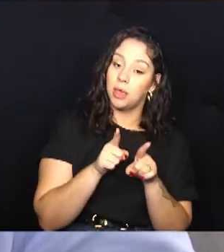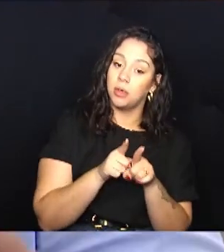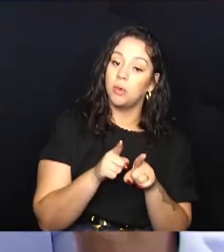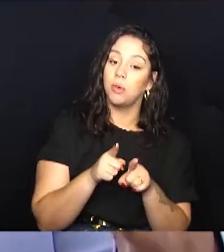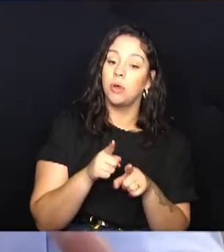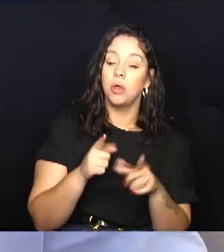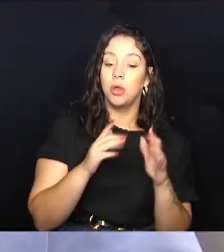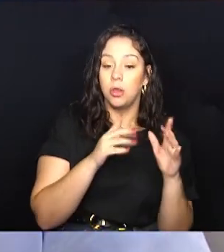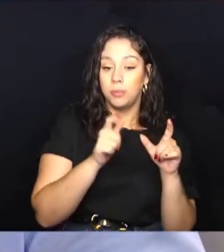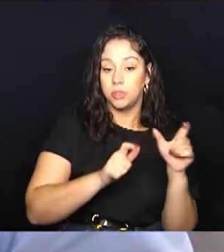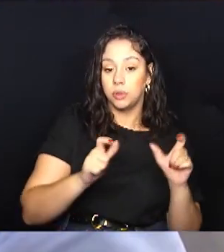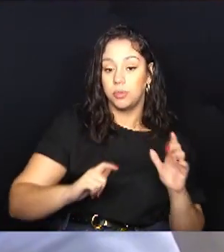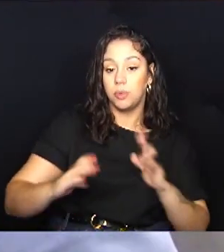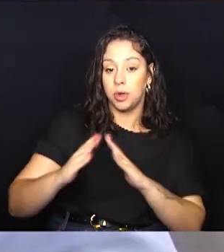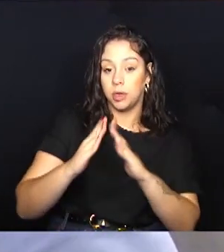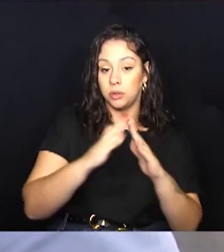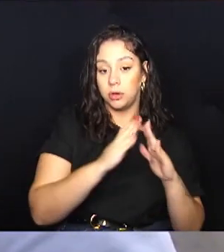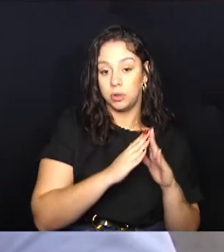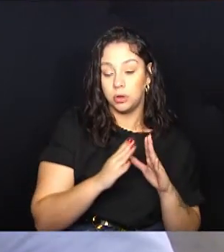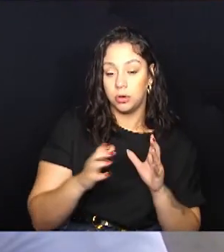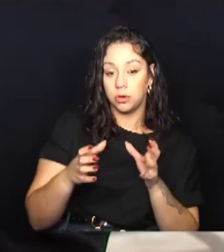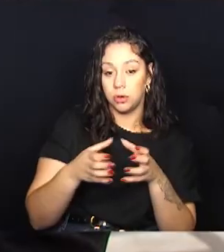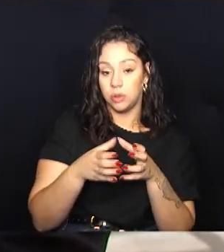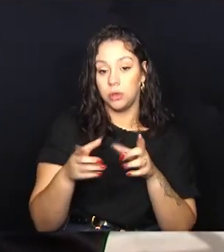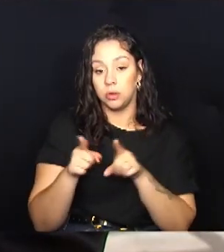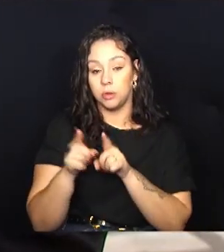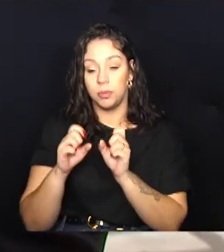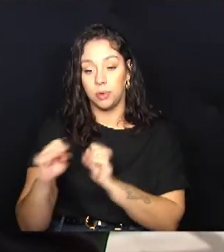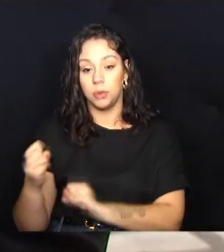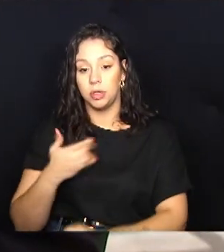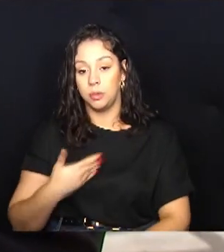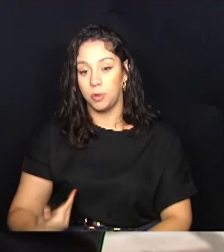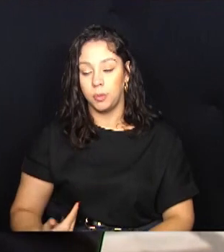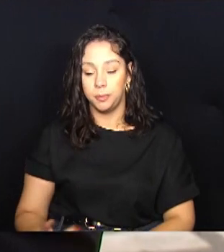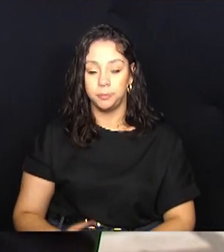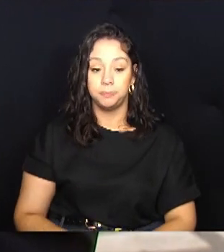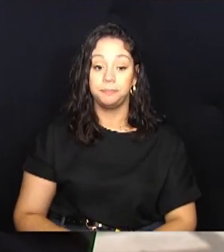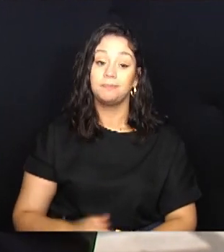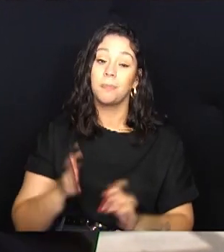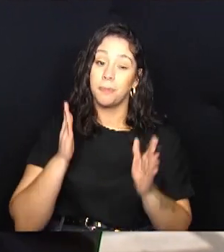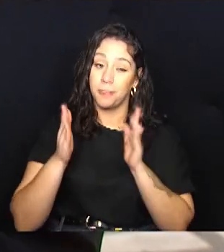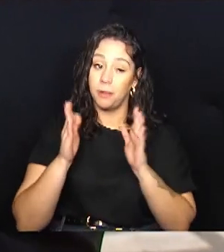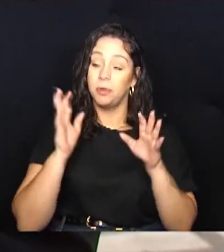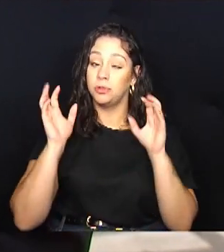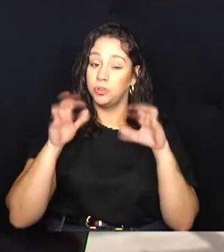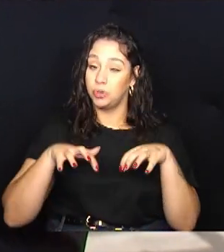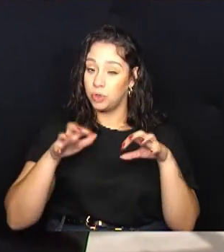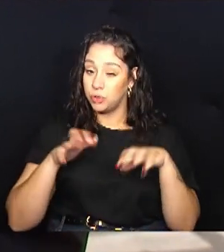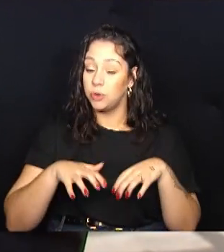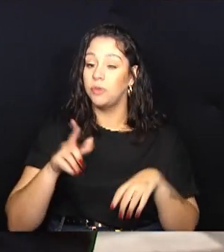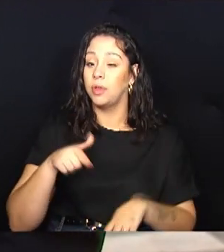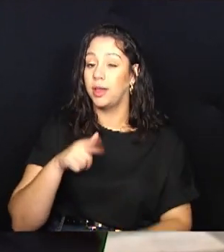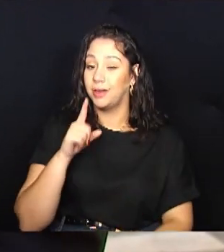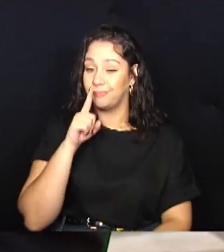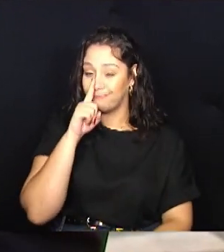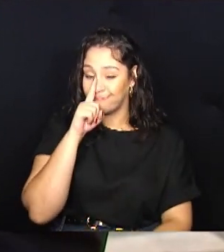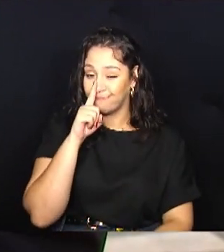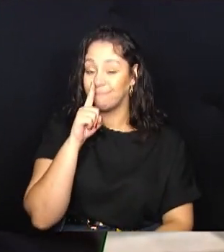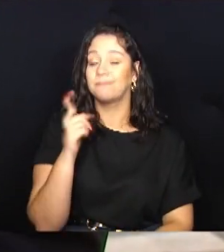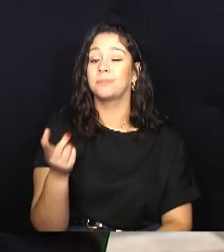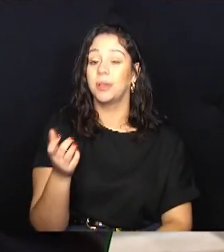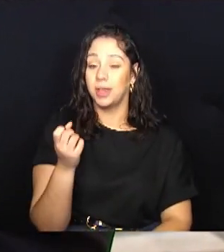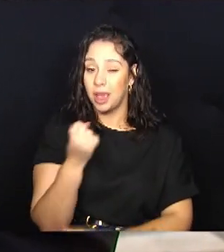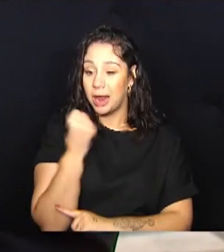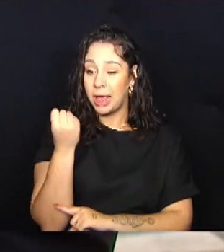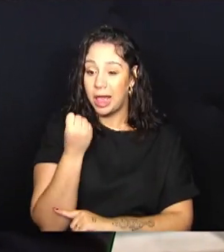em comum acordo com a comunidade e com o poder público. No período de chuvas, a situação era ainda mais crítica. De acordo com